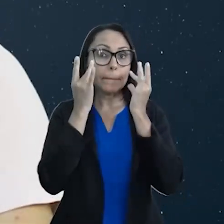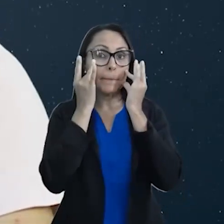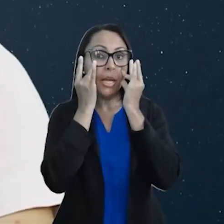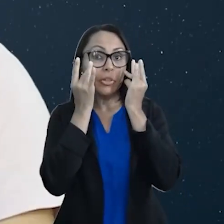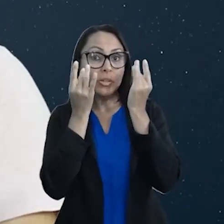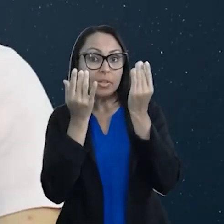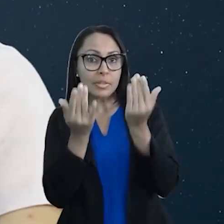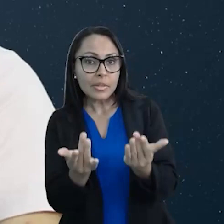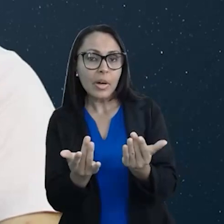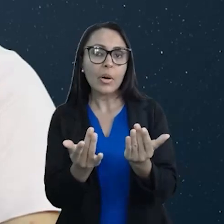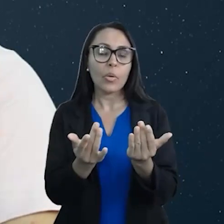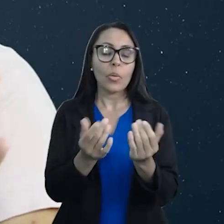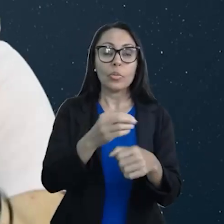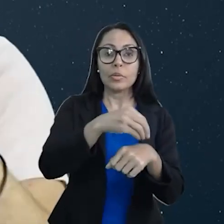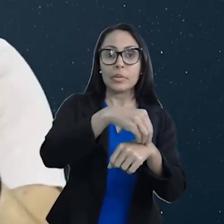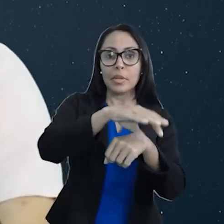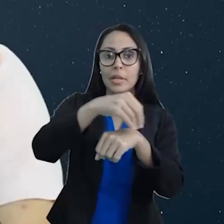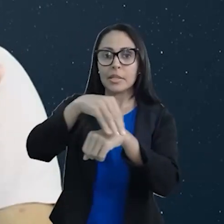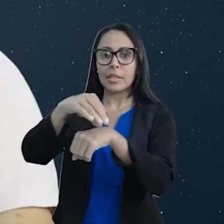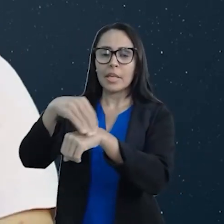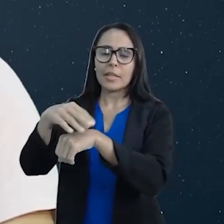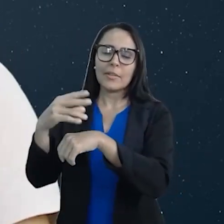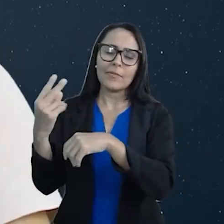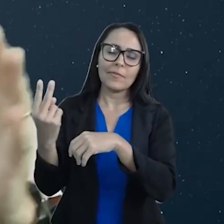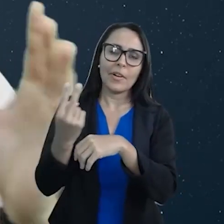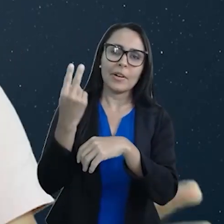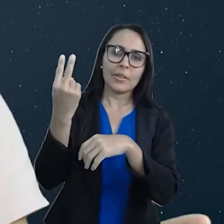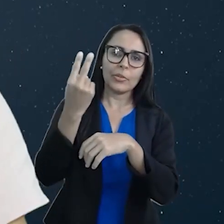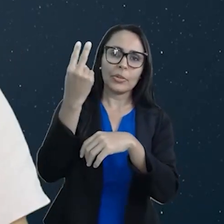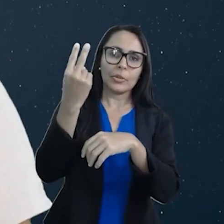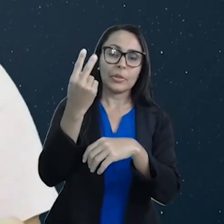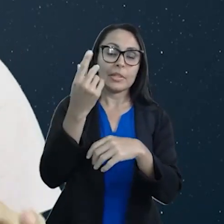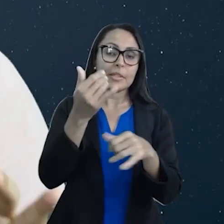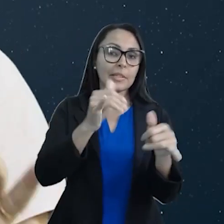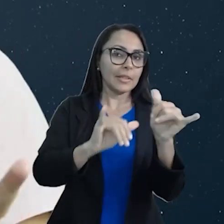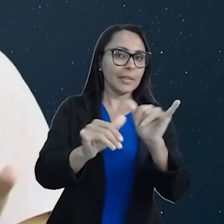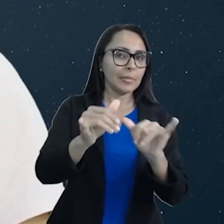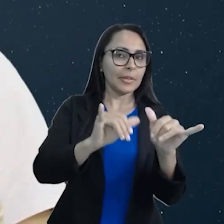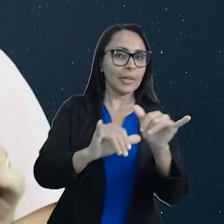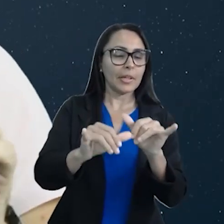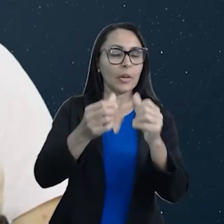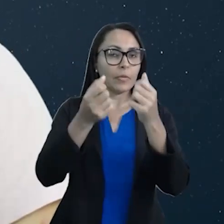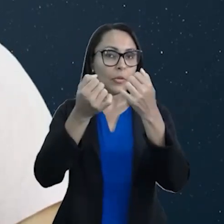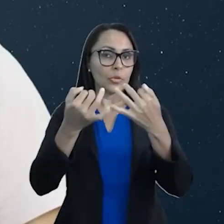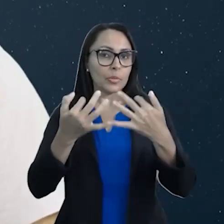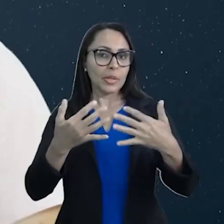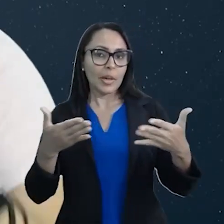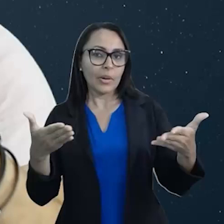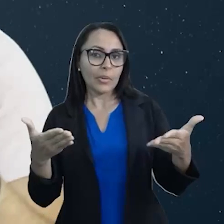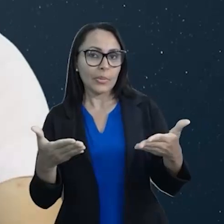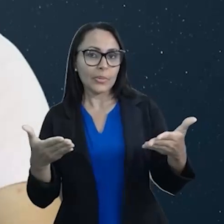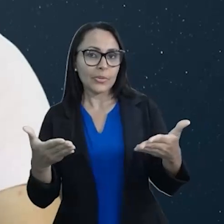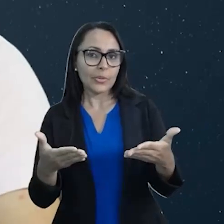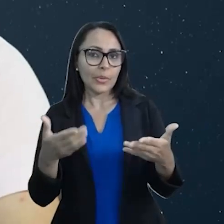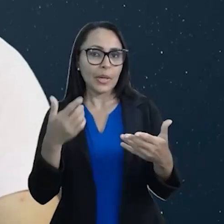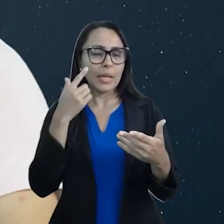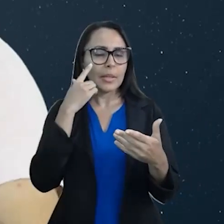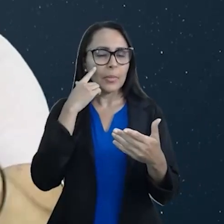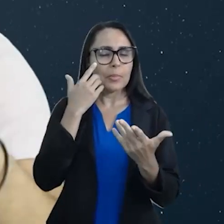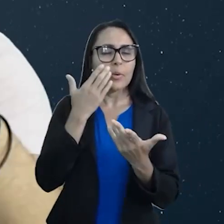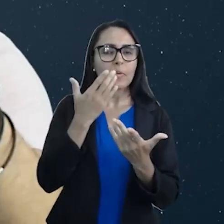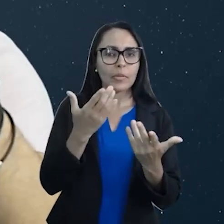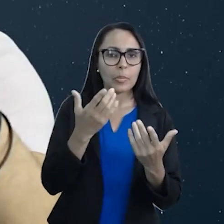atenção nas dicas valiosas da disciplina de Química que eu vou falar na aula de hoje. Muito